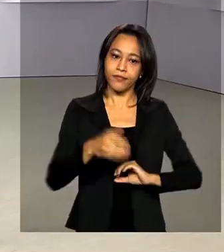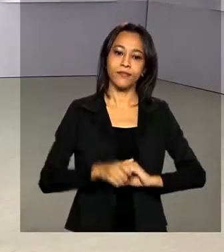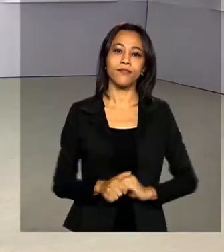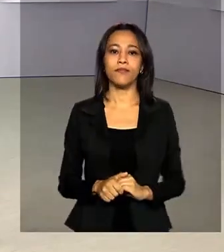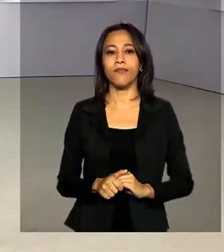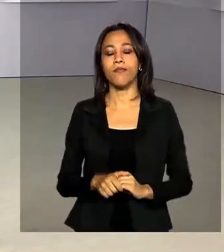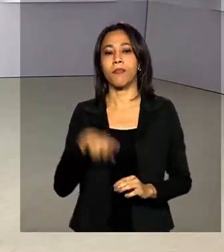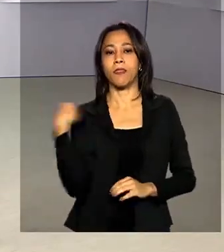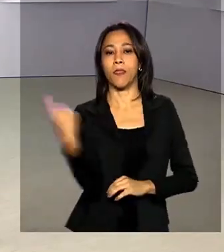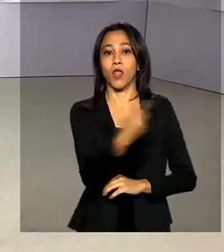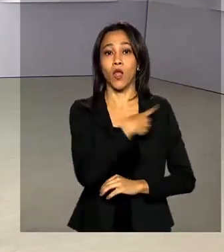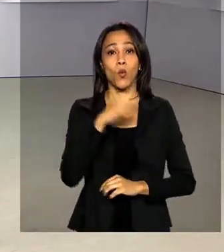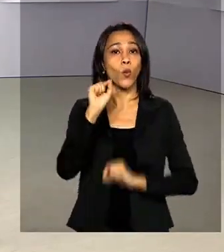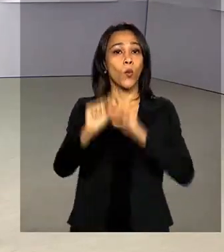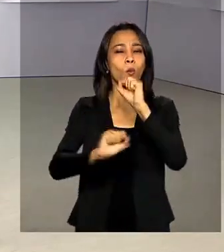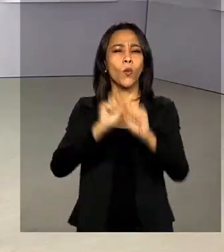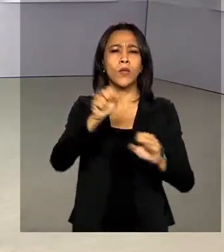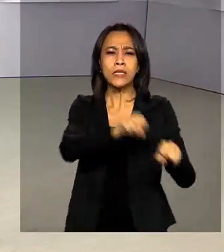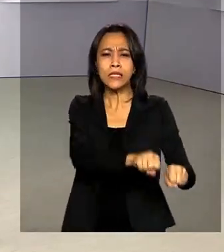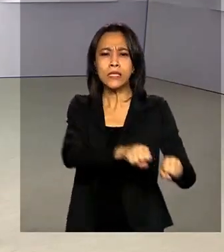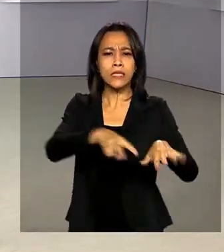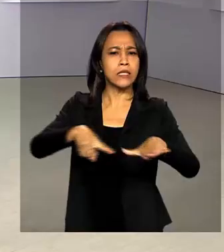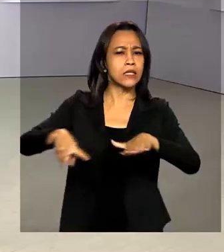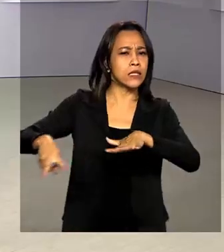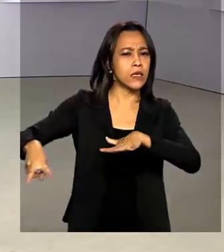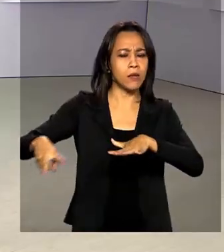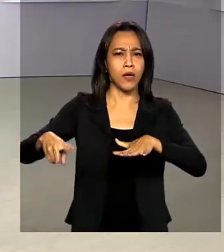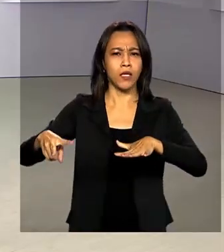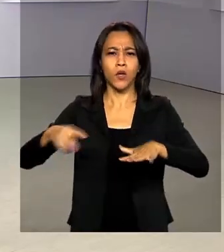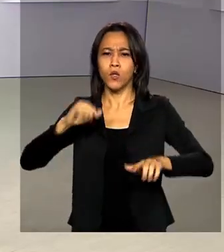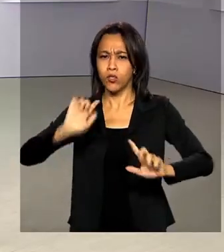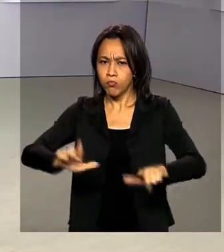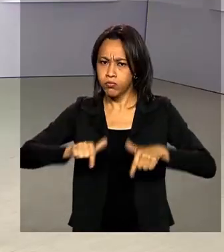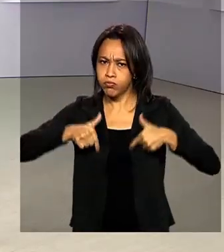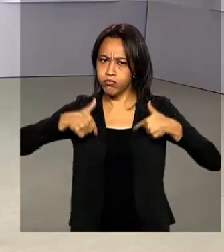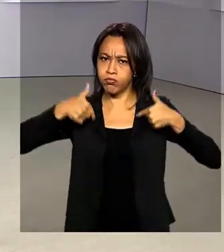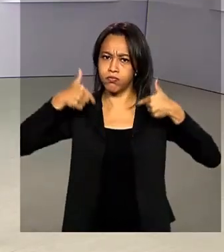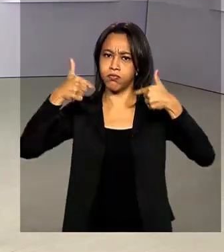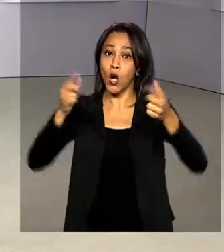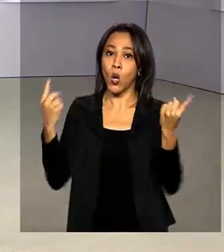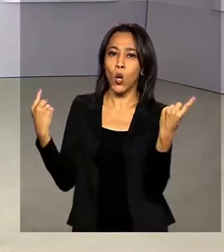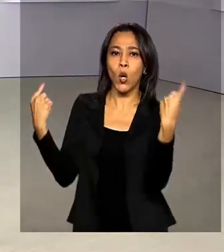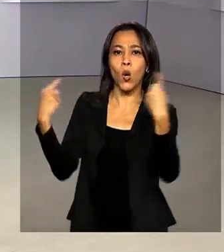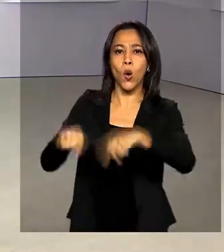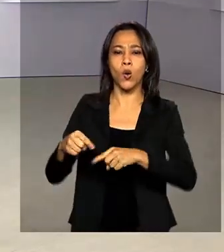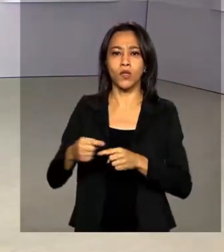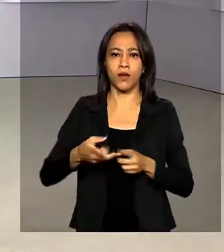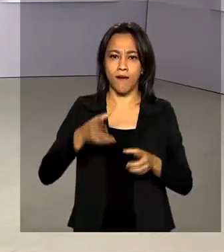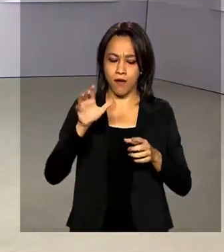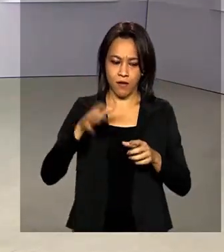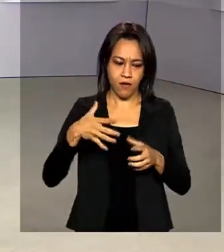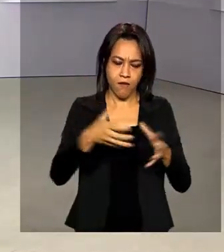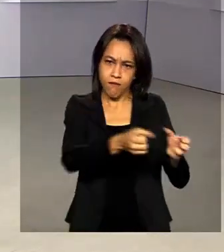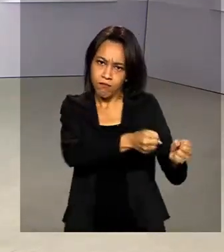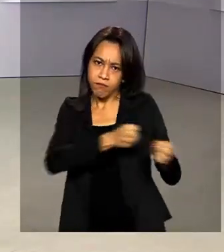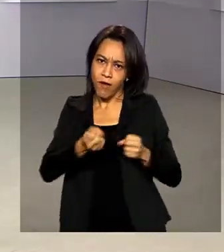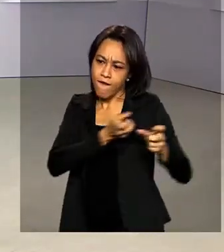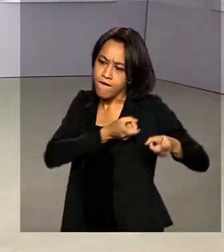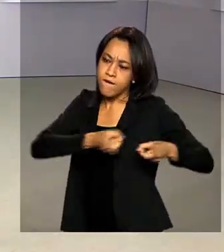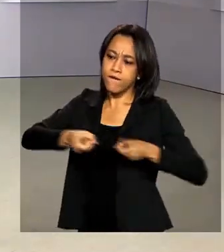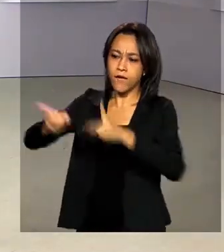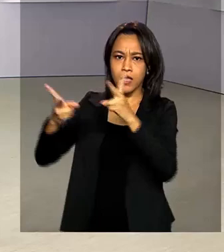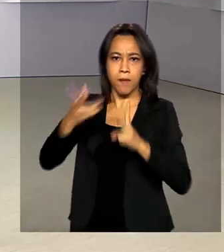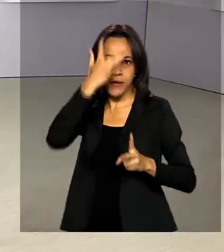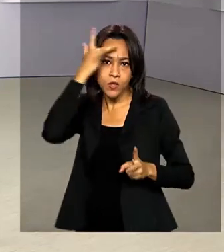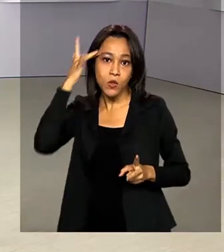Estamos na Semana Nacional de Mobilização para o Enfrentamento ao Tráfico Humano. E um novo aplicativo deve ajudar